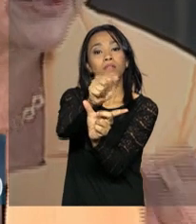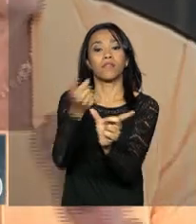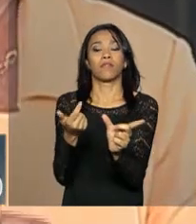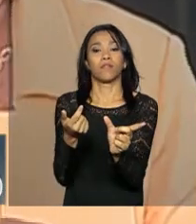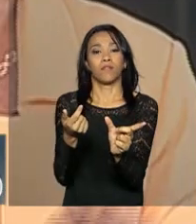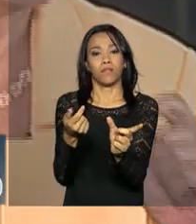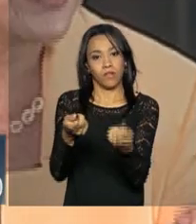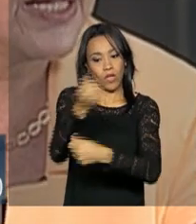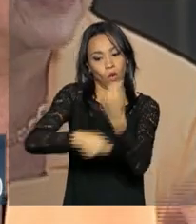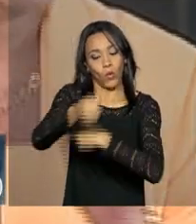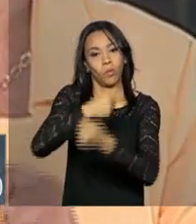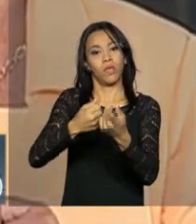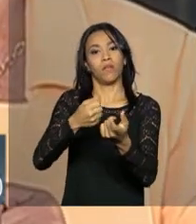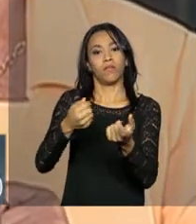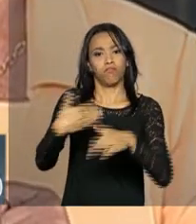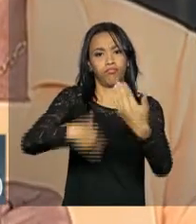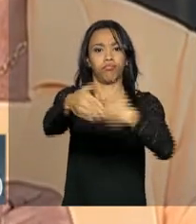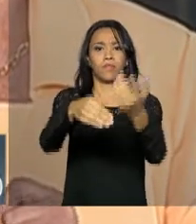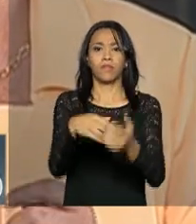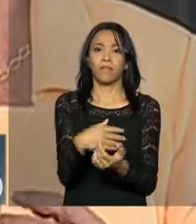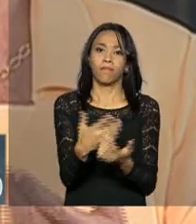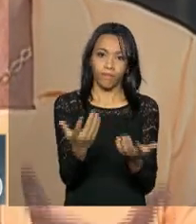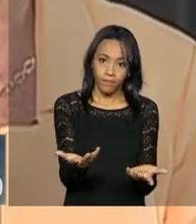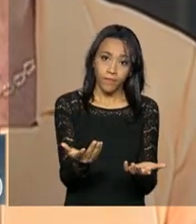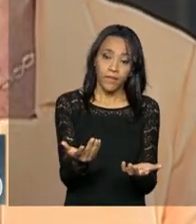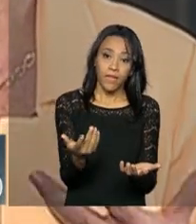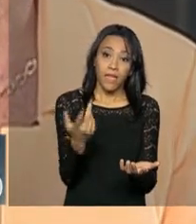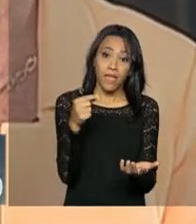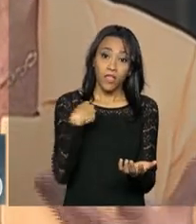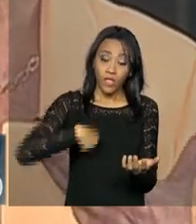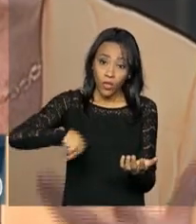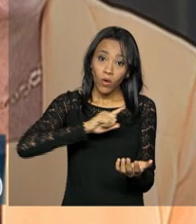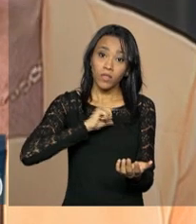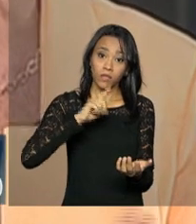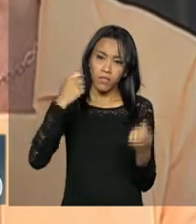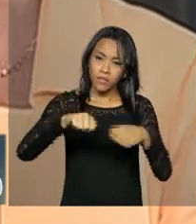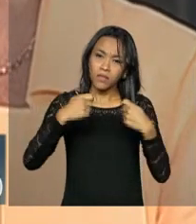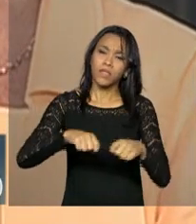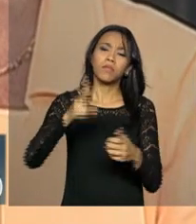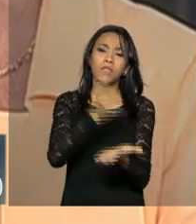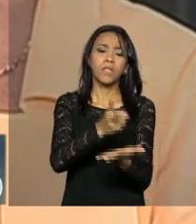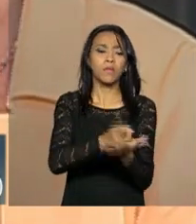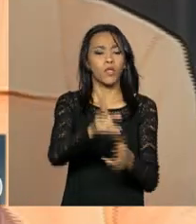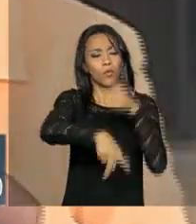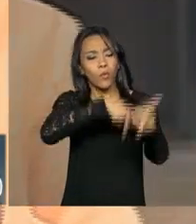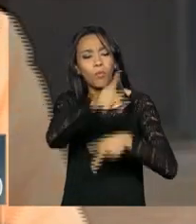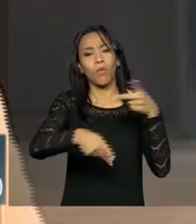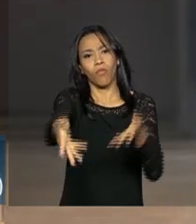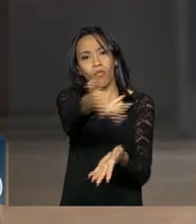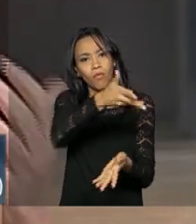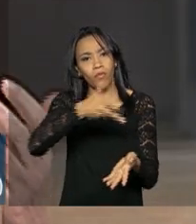democracia. Não tem esse resgate que nós temos de fazer da população brasileira. E aí